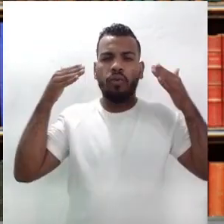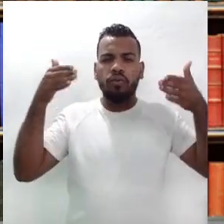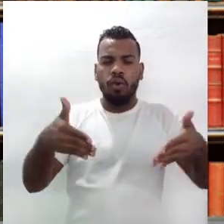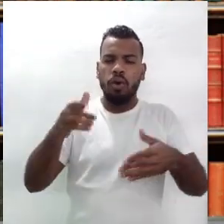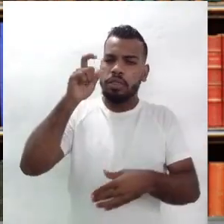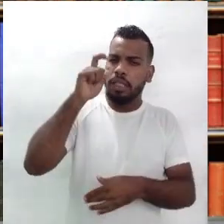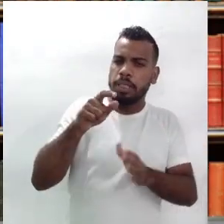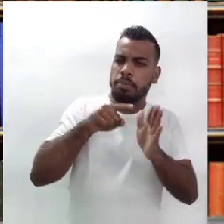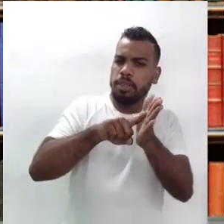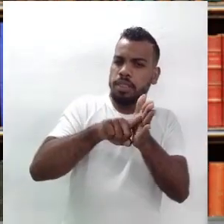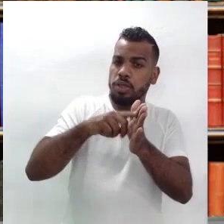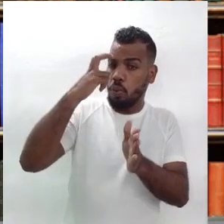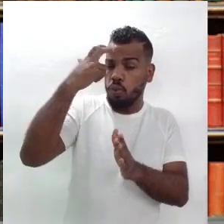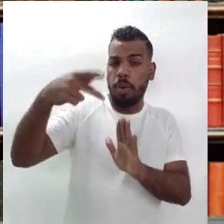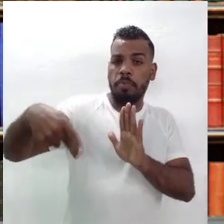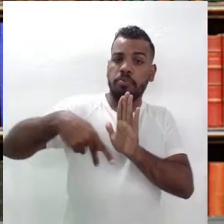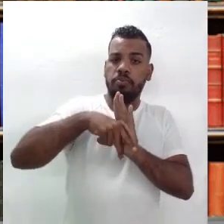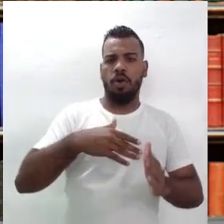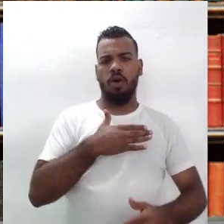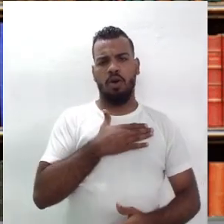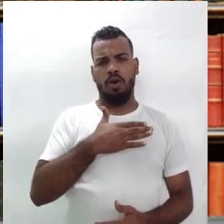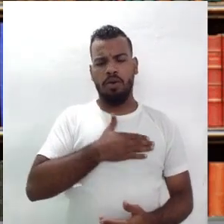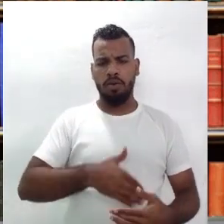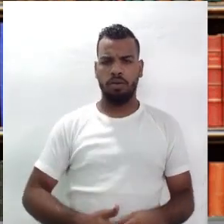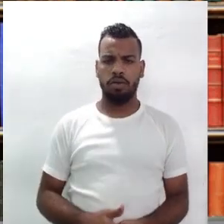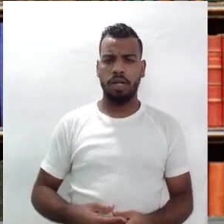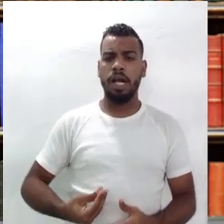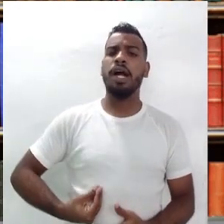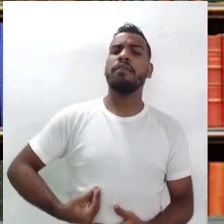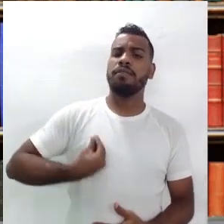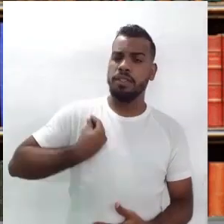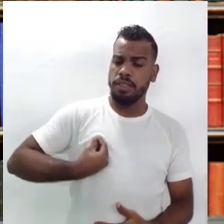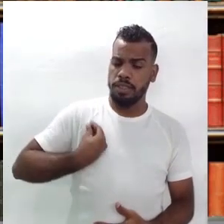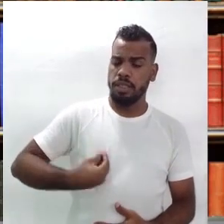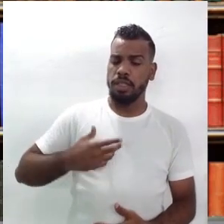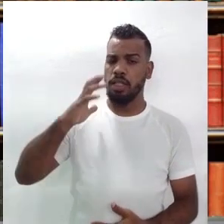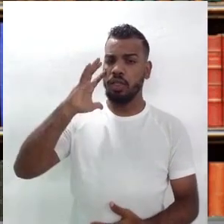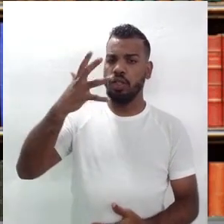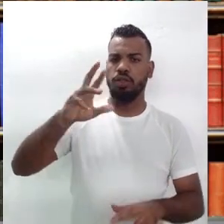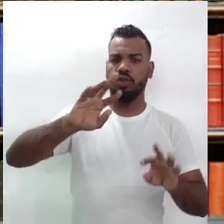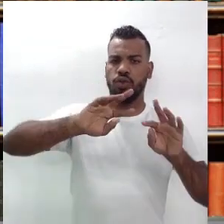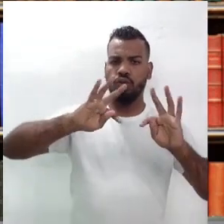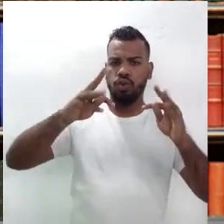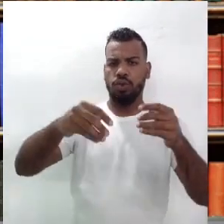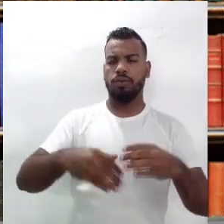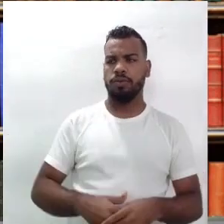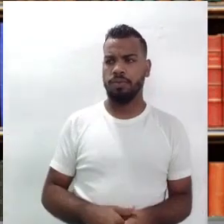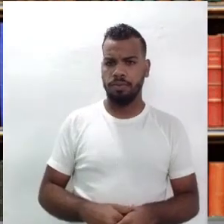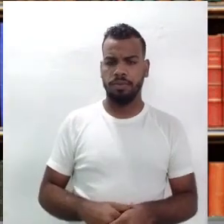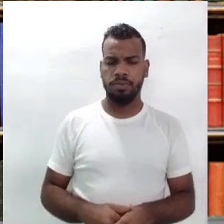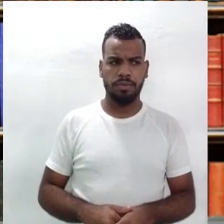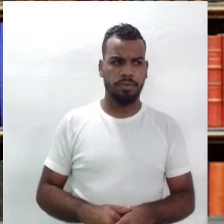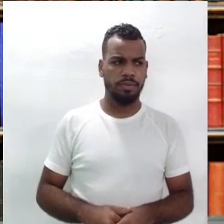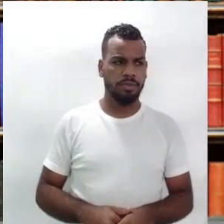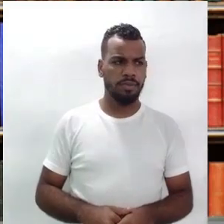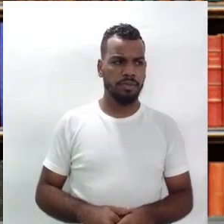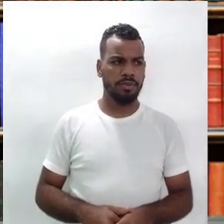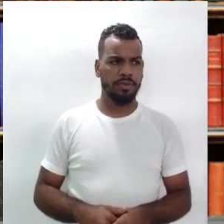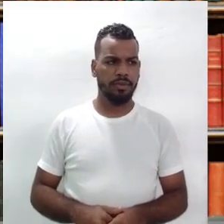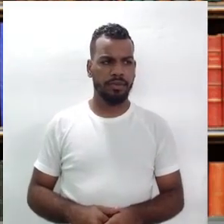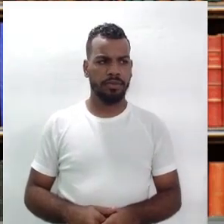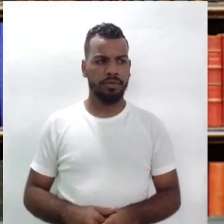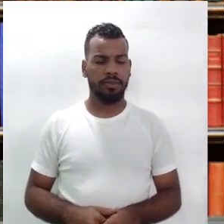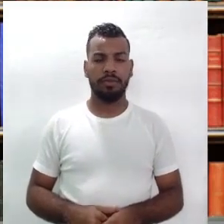já própria nossa, da vinda e do resultado disso tudo. Mas, quando a gente fala essa questão dessa